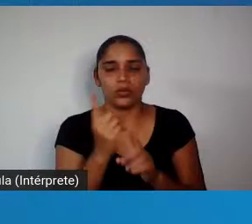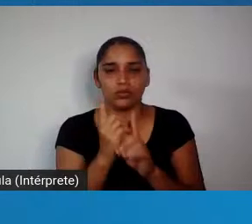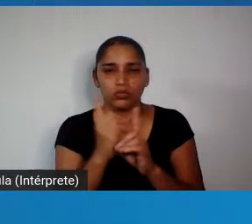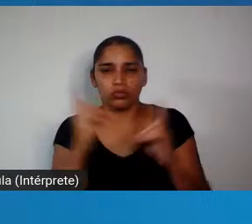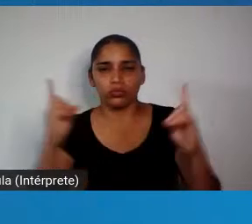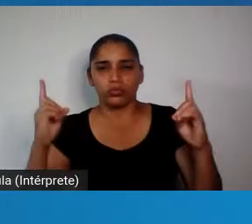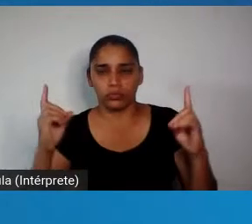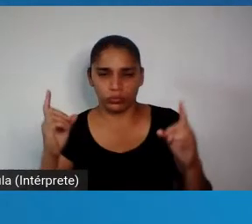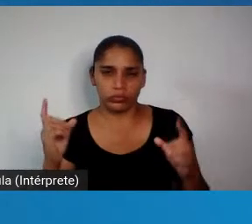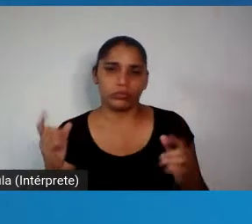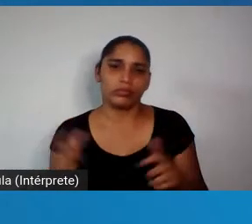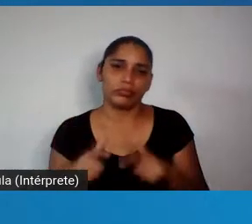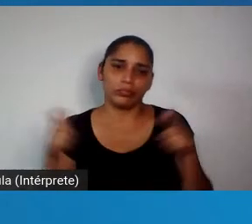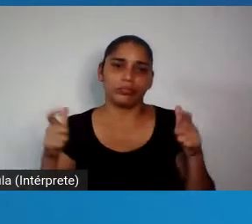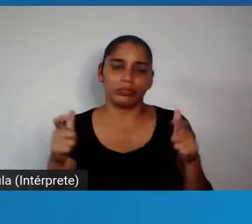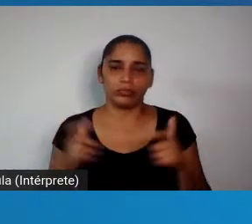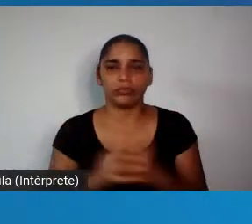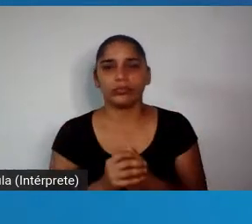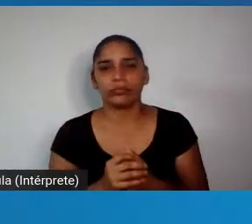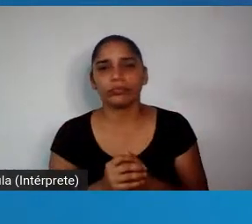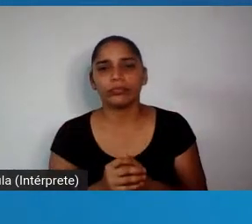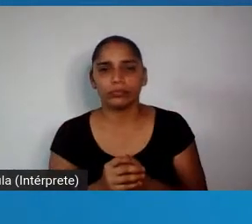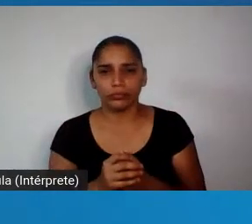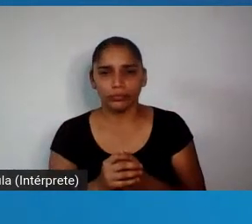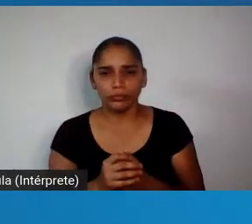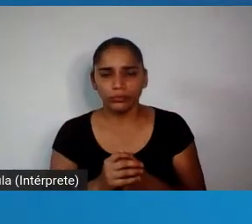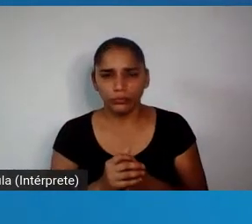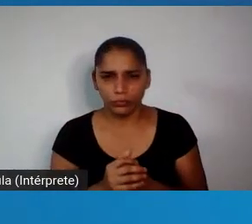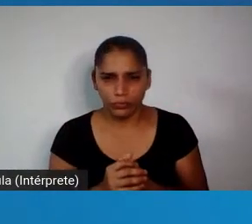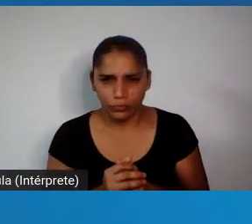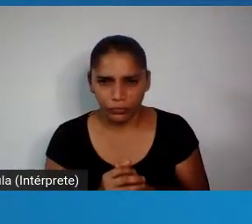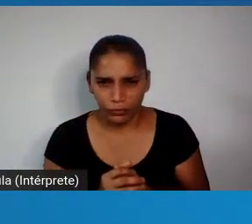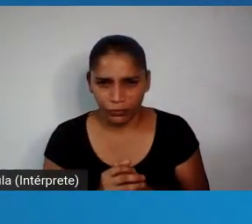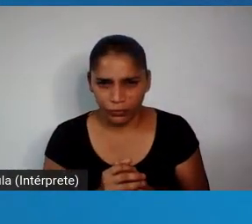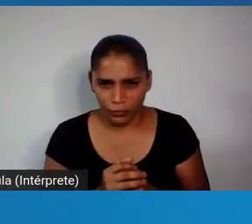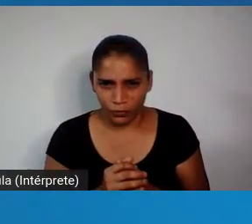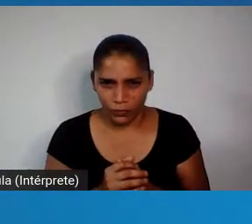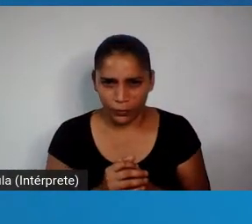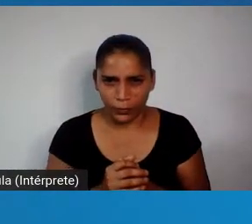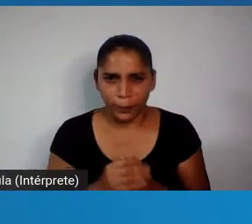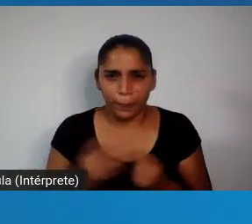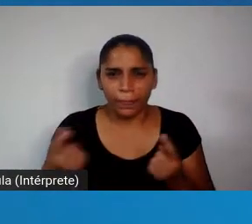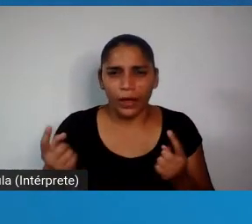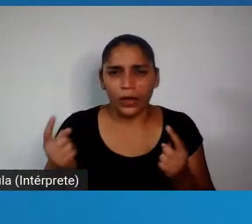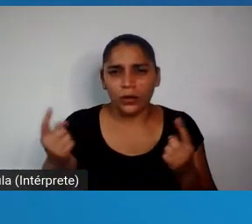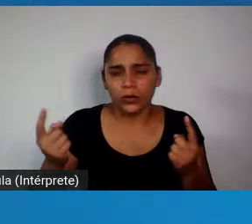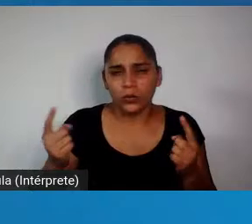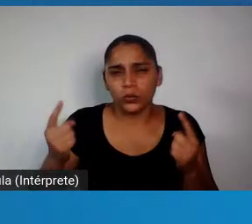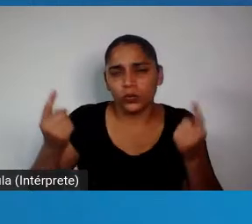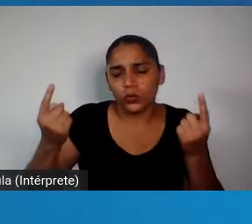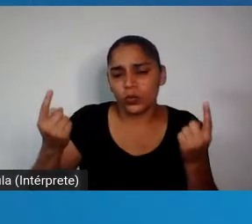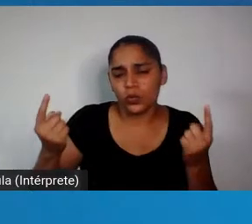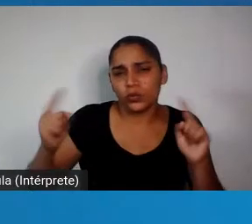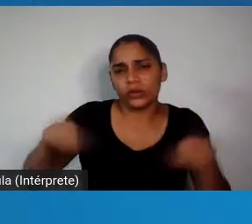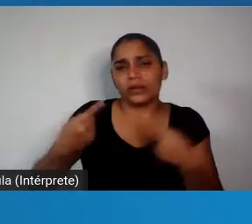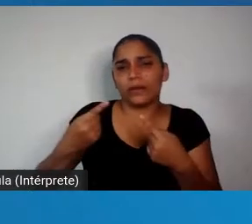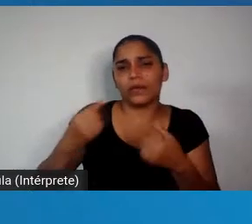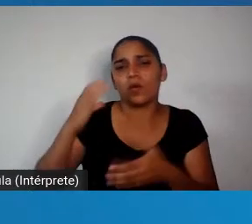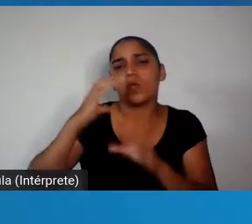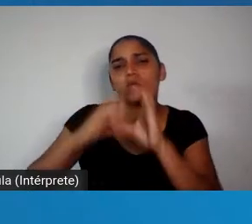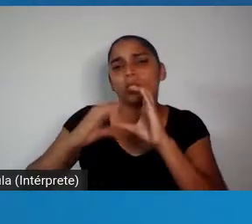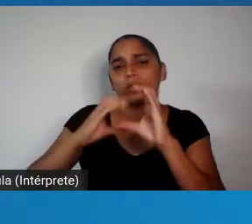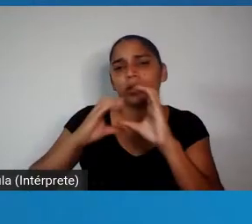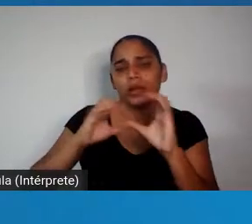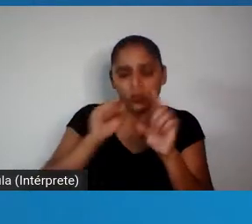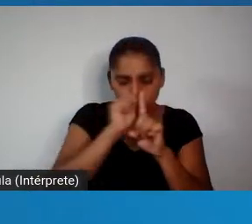queria, só no finalzinho, que eu suponho que é a última entrada, é dizer assim, do desafio da comunicação nossa, da sociedade